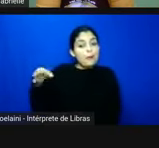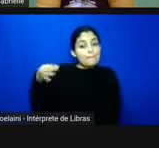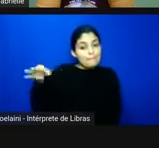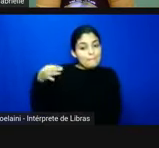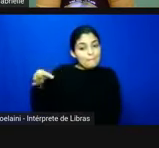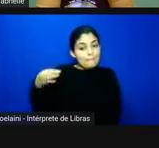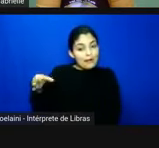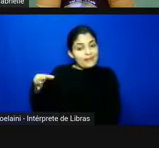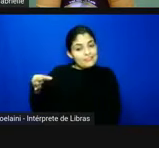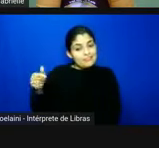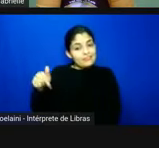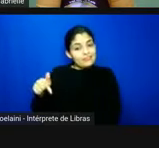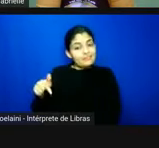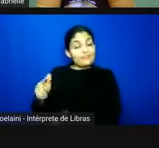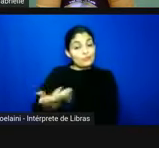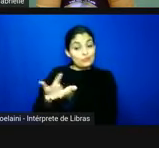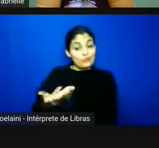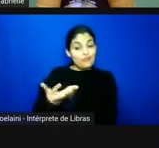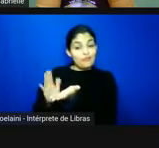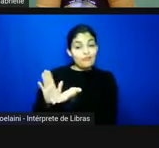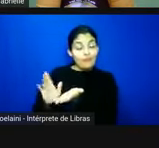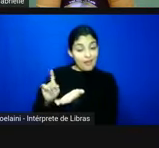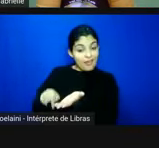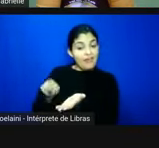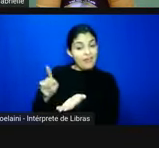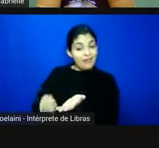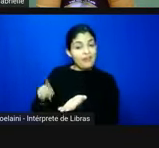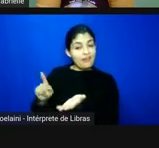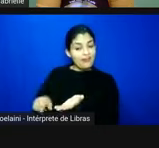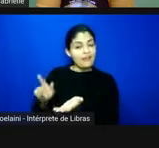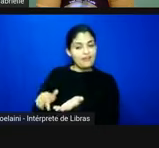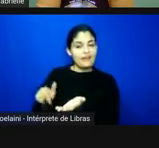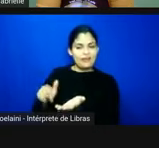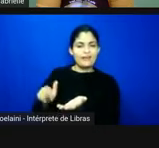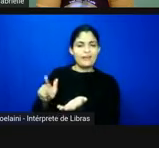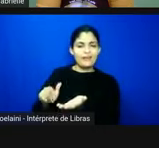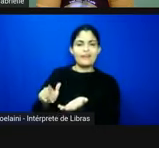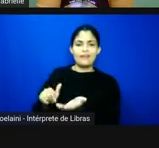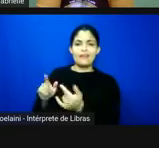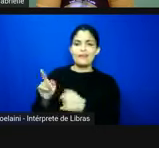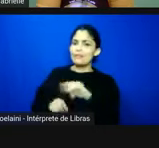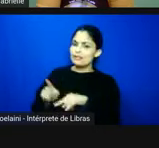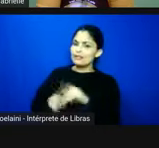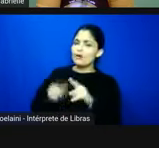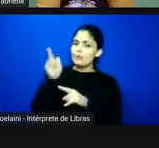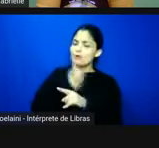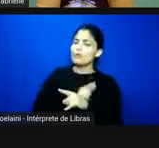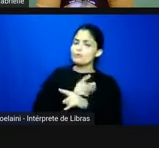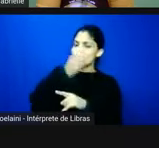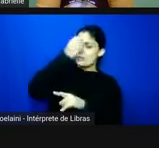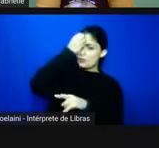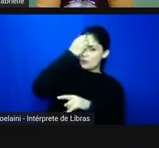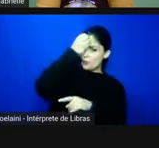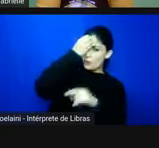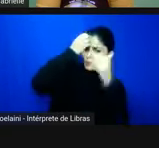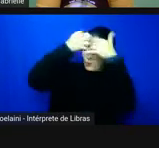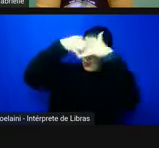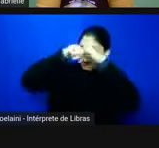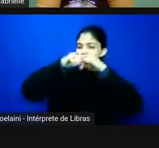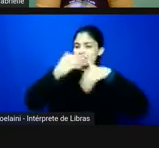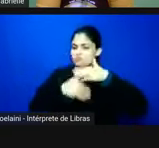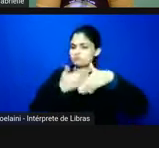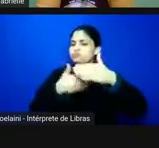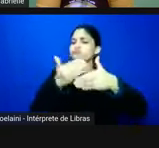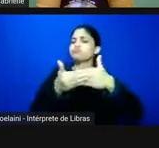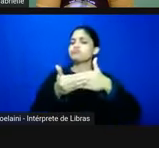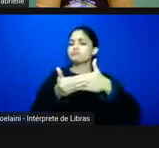é inclusive é é é recurso para desenvolver uma reflexão que pode não só ganhar